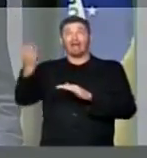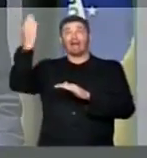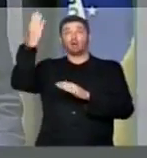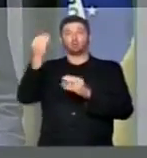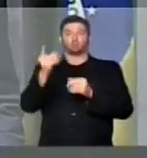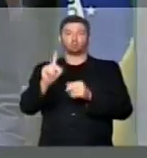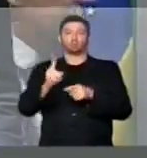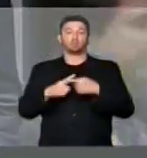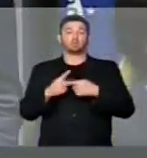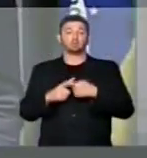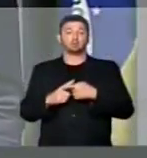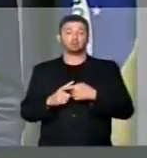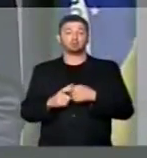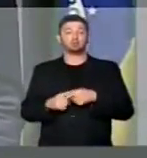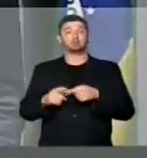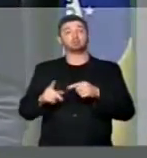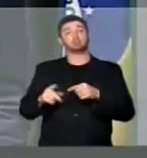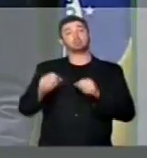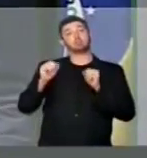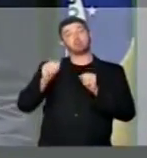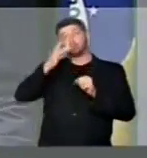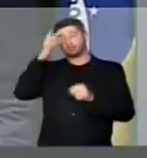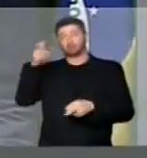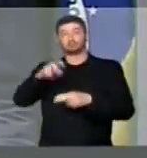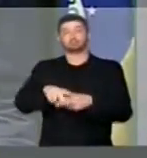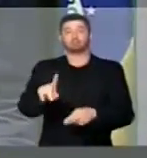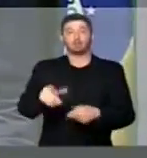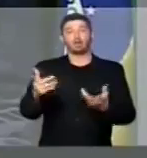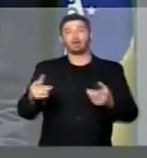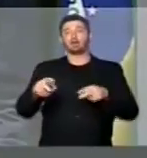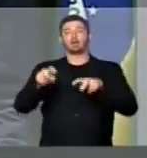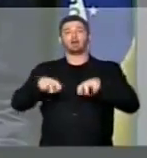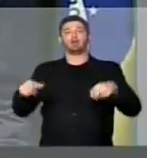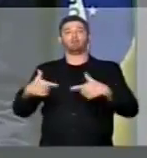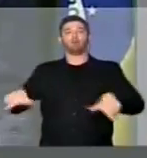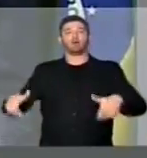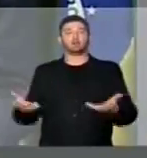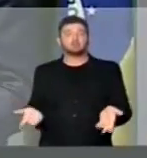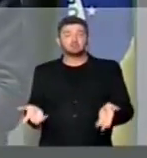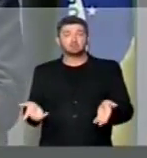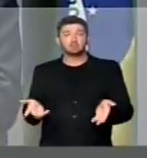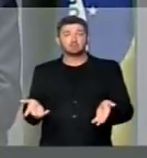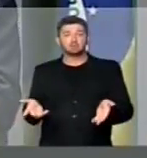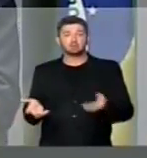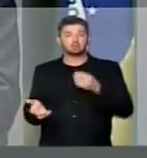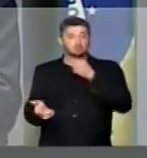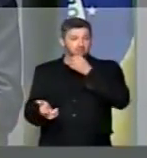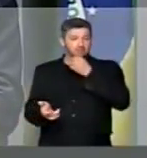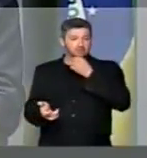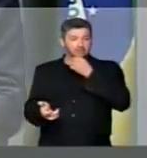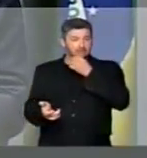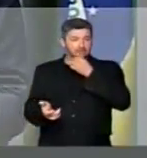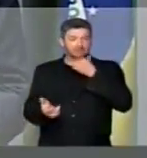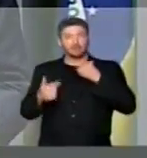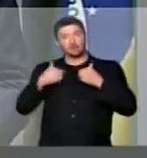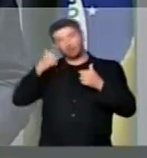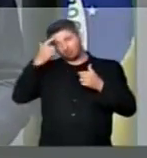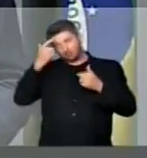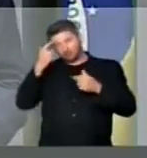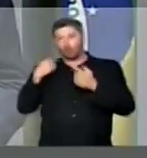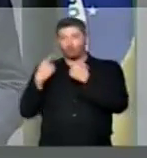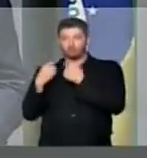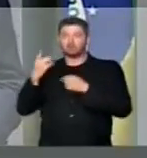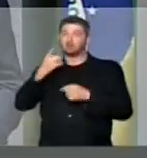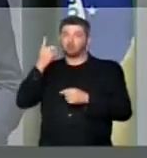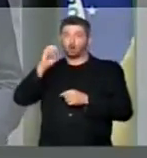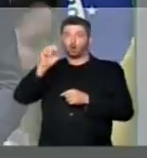alto, porque, eventualmente, pode não ser ocupado e aí você fica com cadeiras vazias. Daí eu cheguei a pensar, conversei muito com